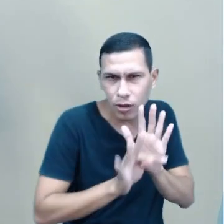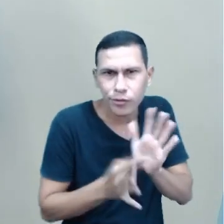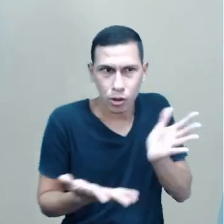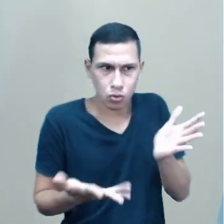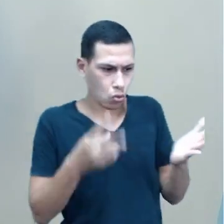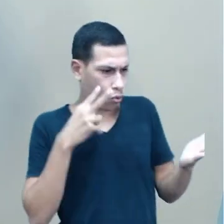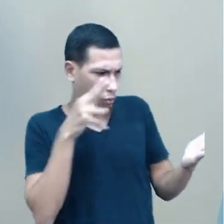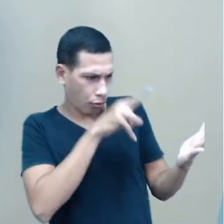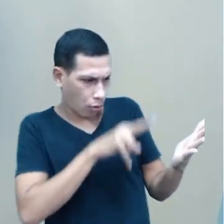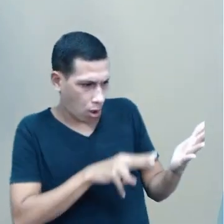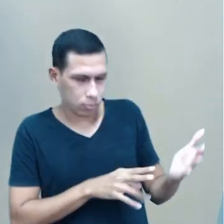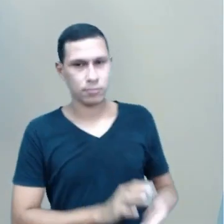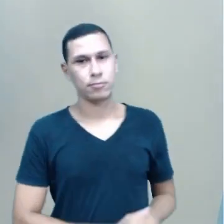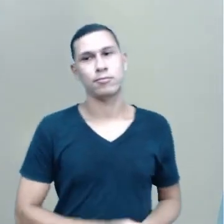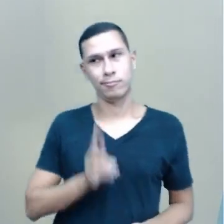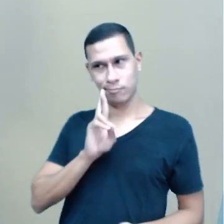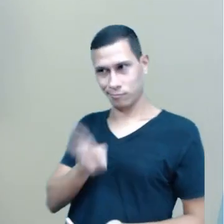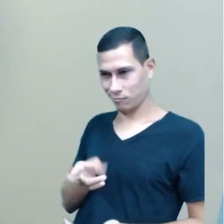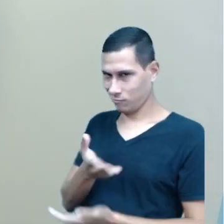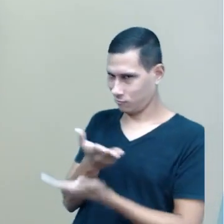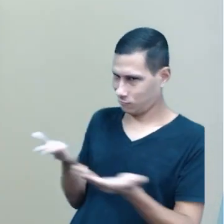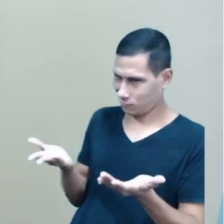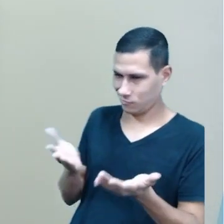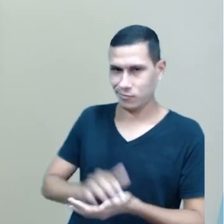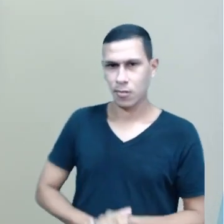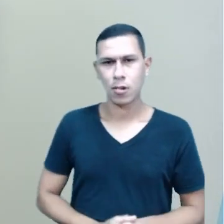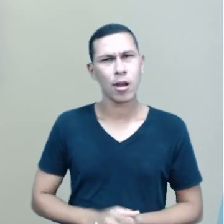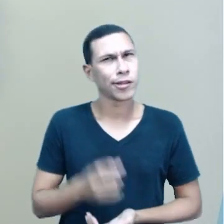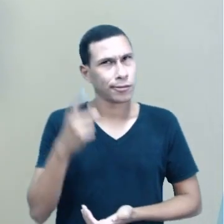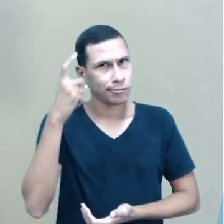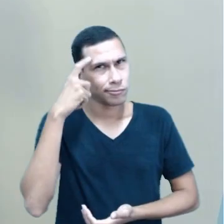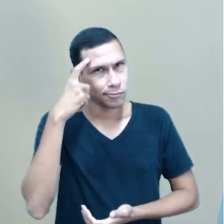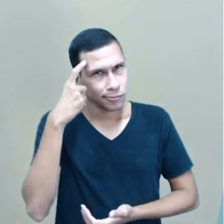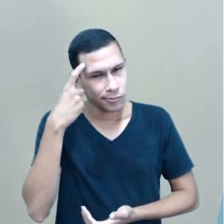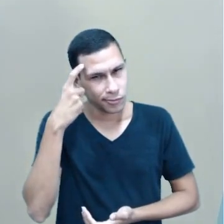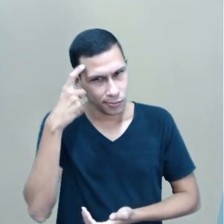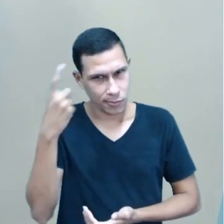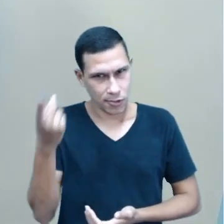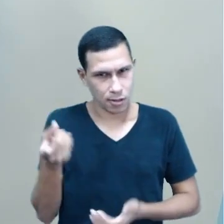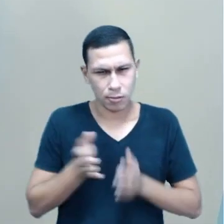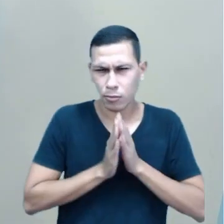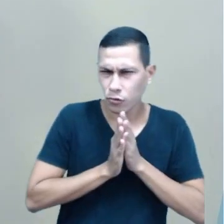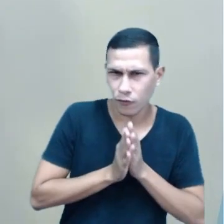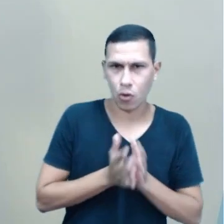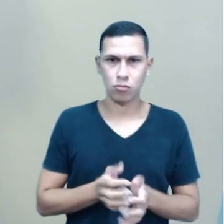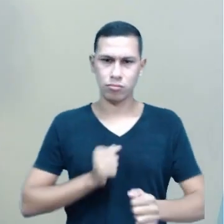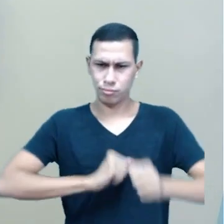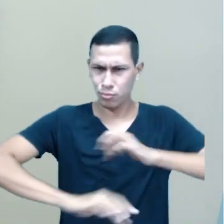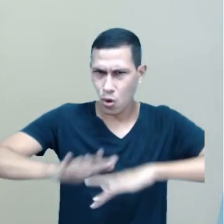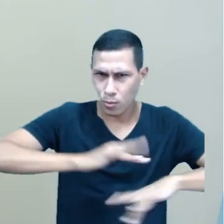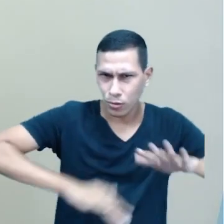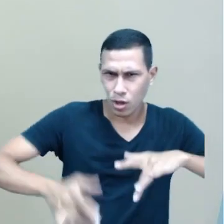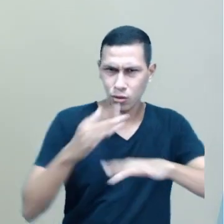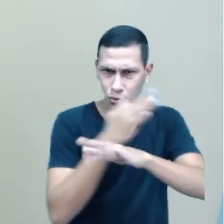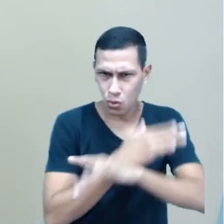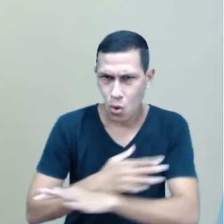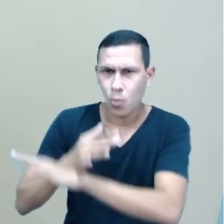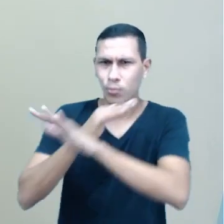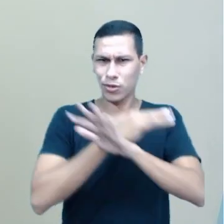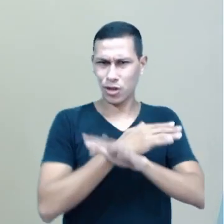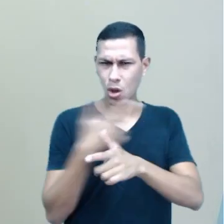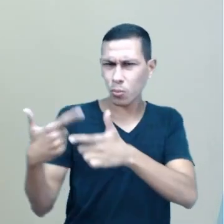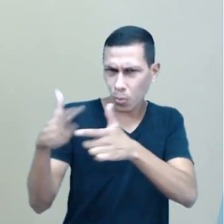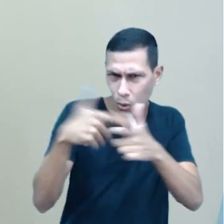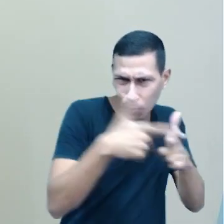Vou rechander agora. Eu quero que vocês pensem sobre o tema da mobilidade urbana e suas implicações, seus